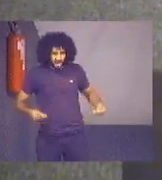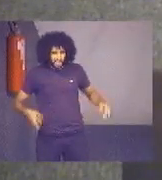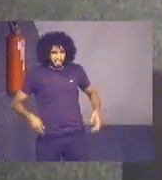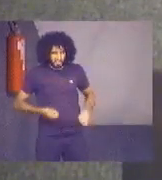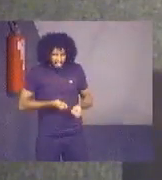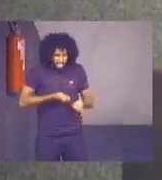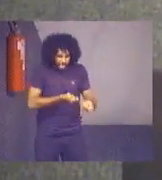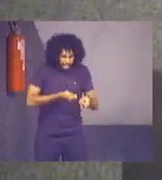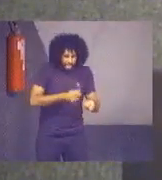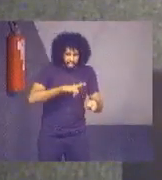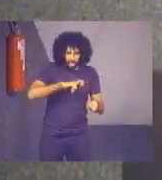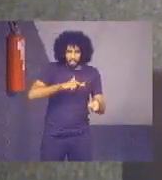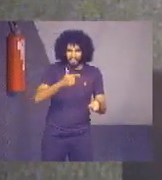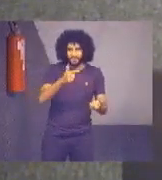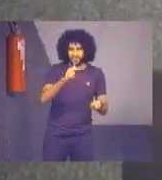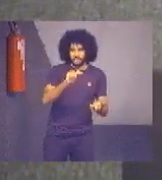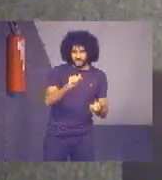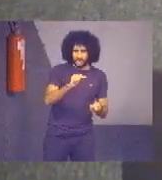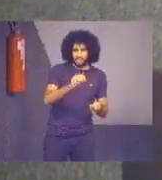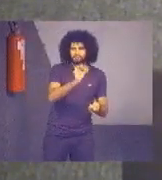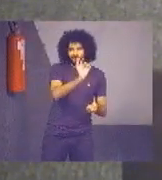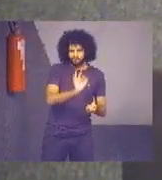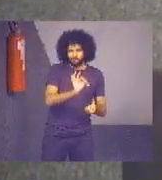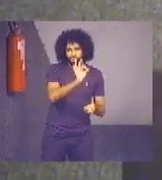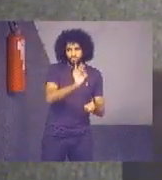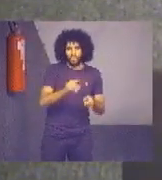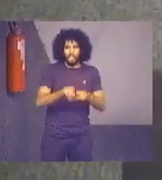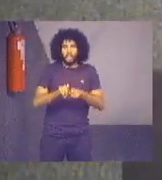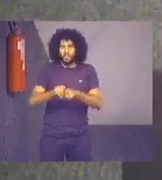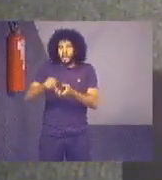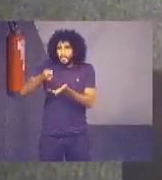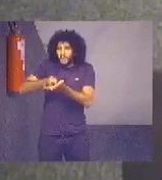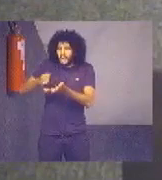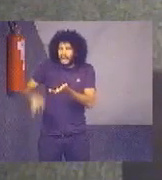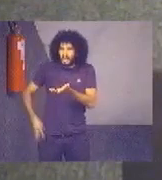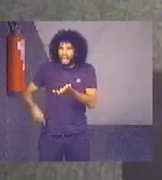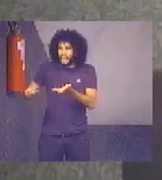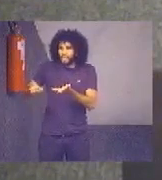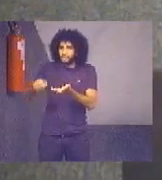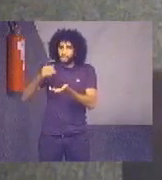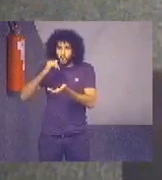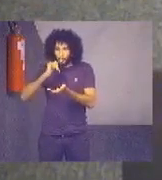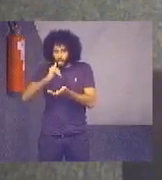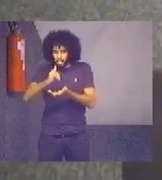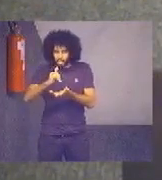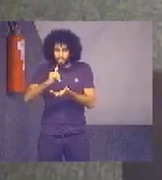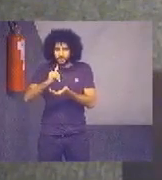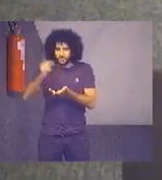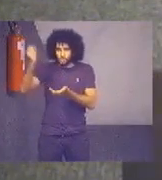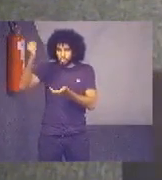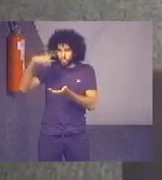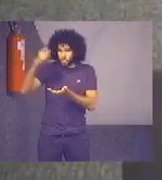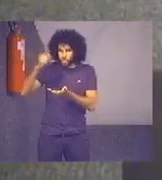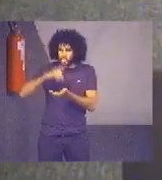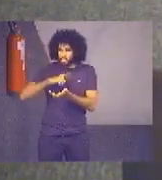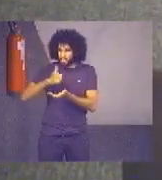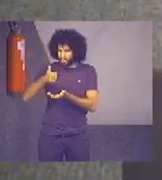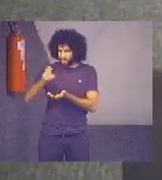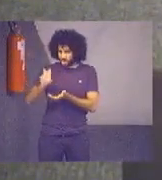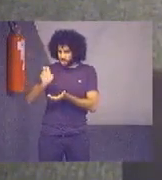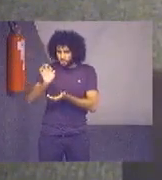alto, 27%. Gasto com energia elétrica é também bem elevado, 15%.